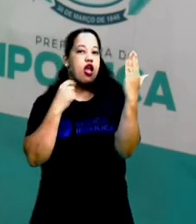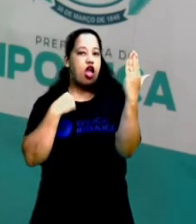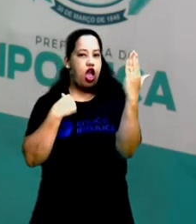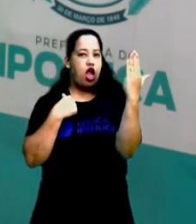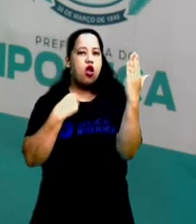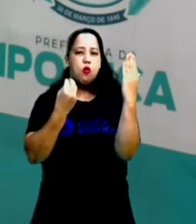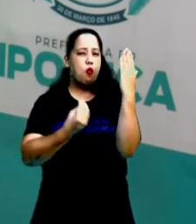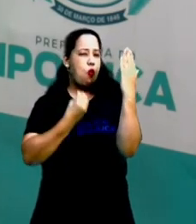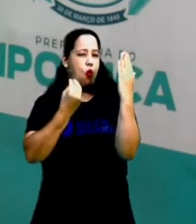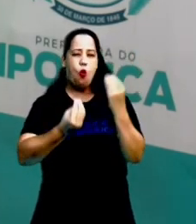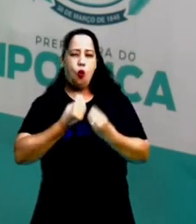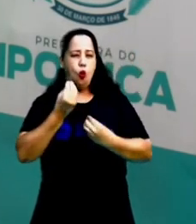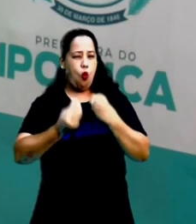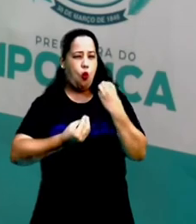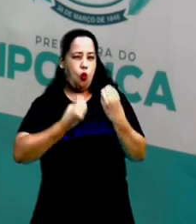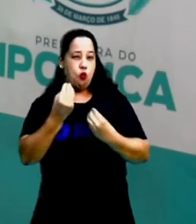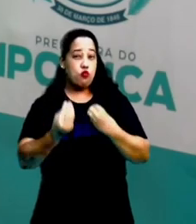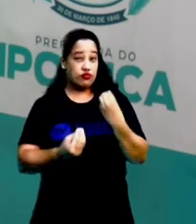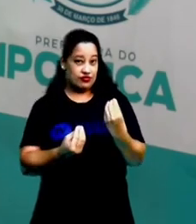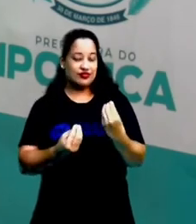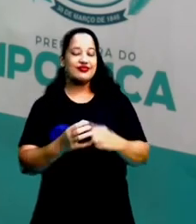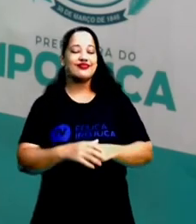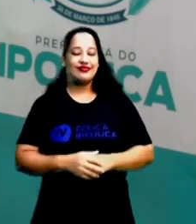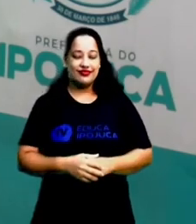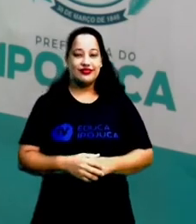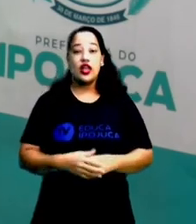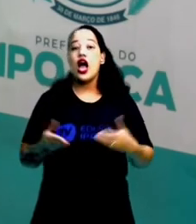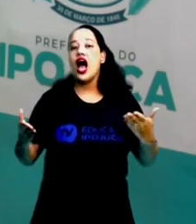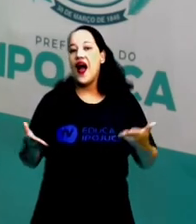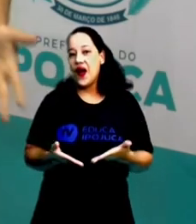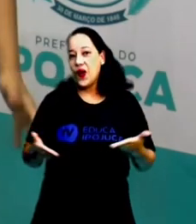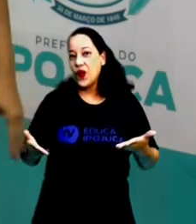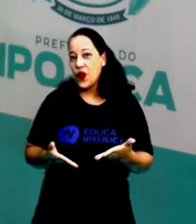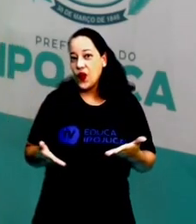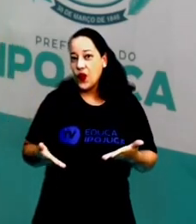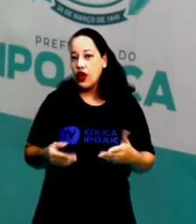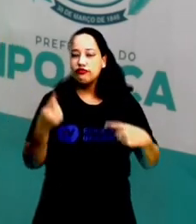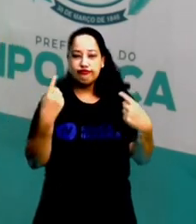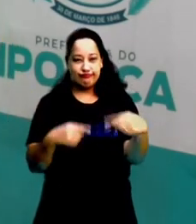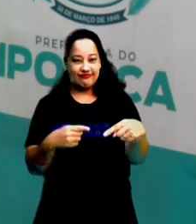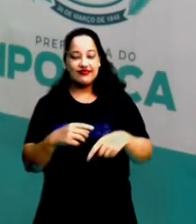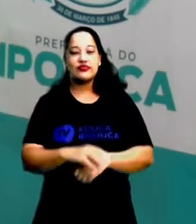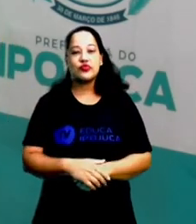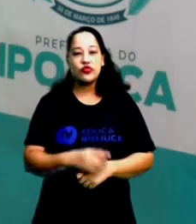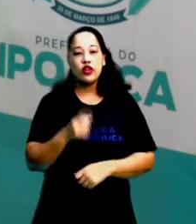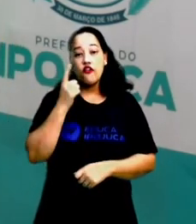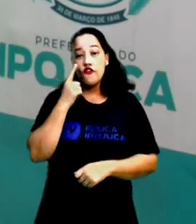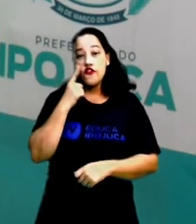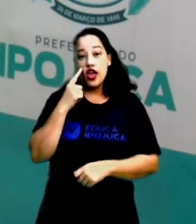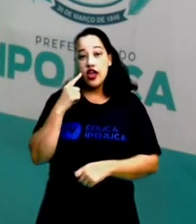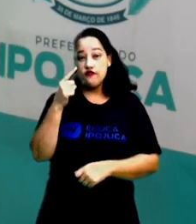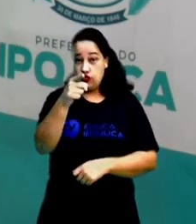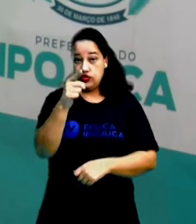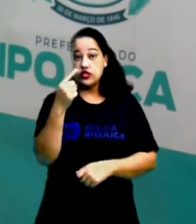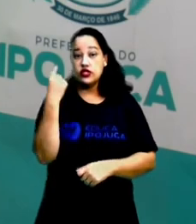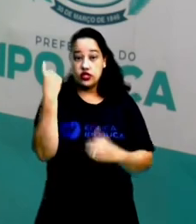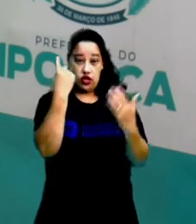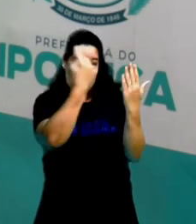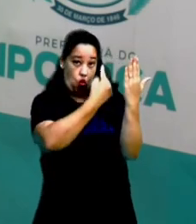características. E agora, chegou a hora do nosso desafio. Observe o seu rosto no